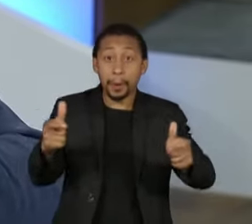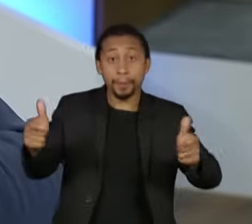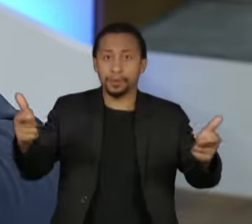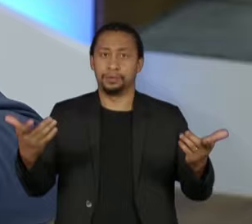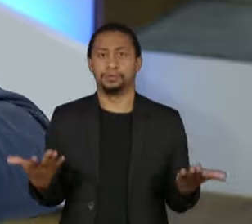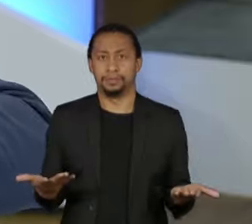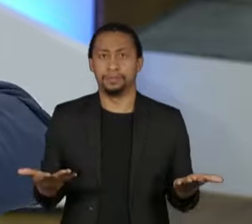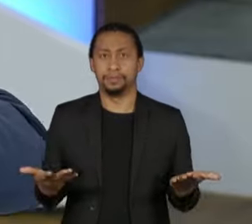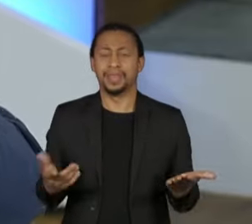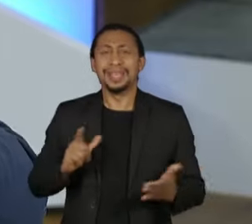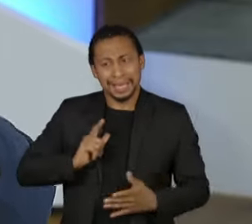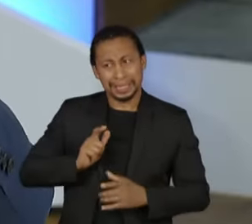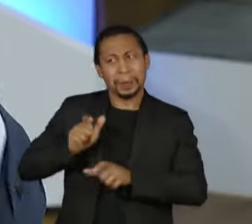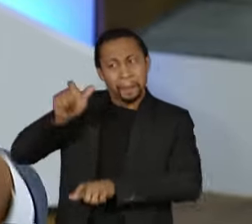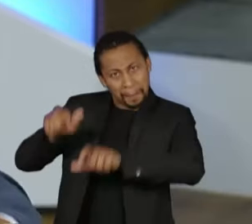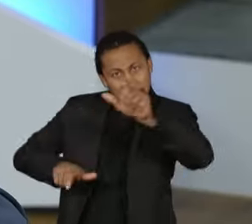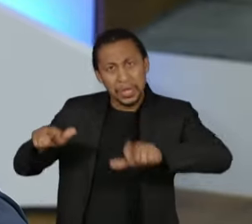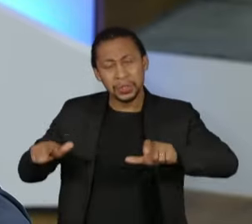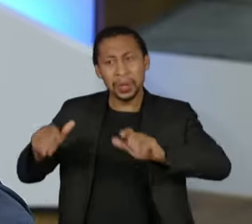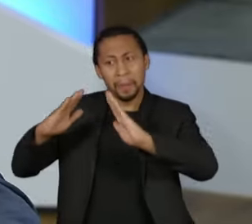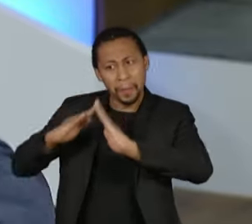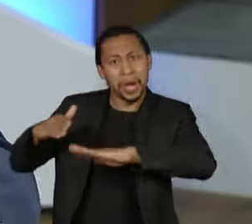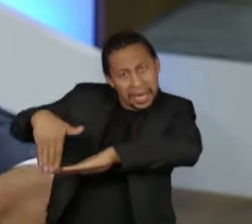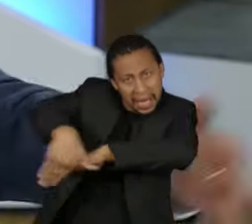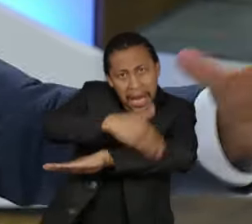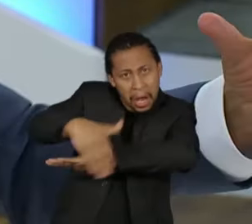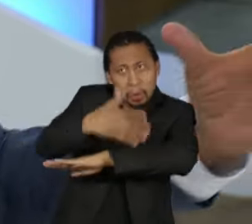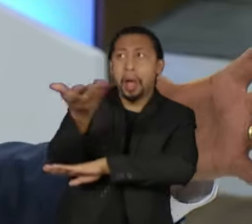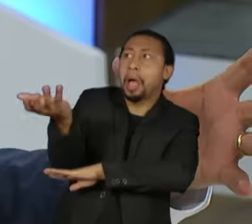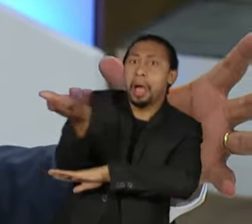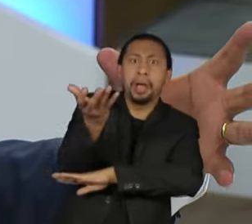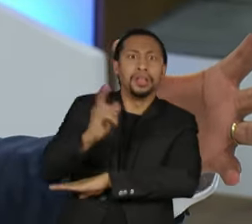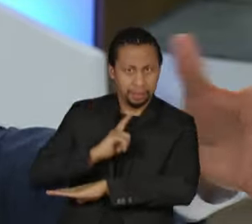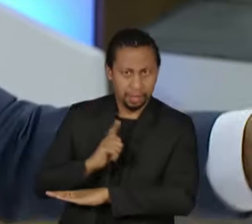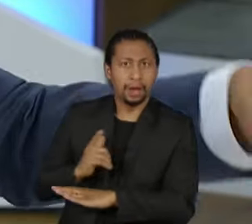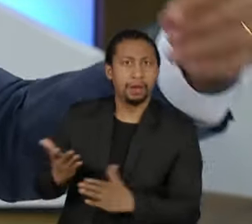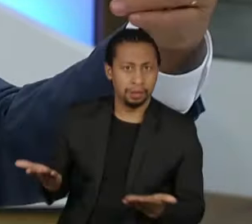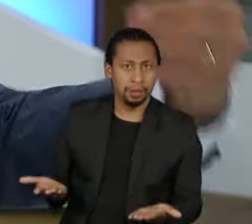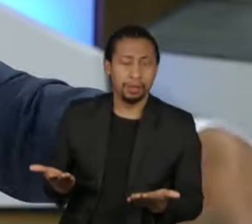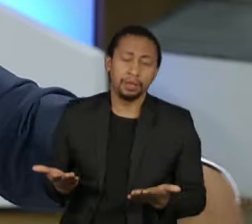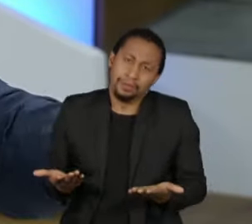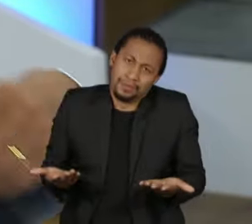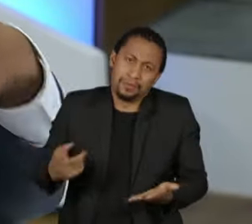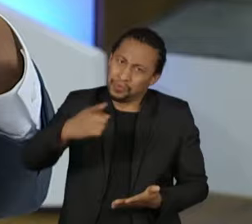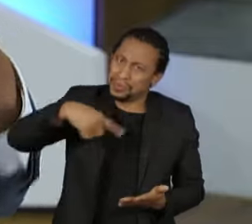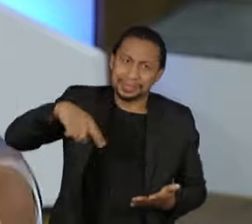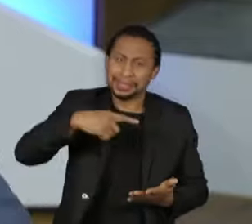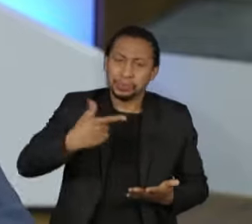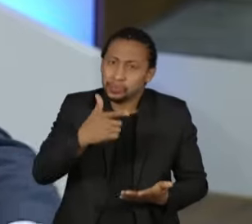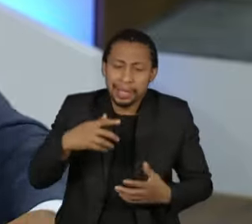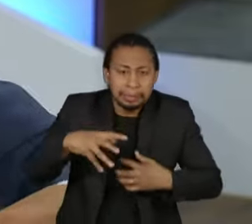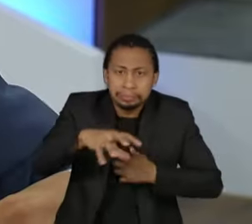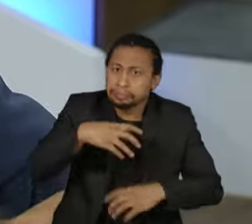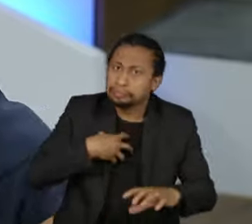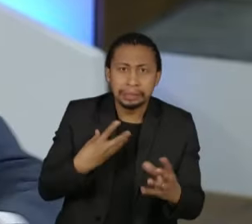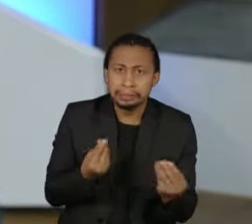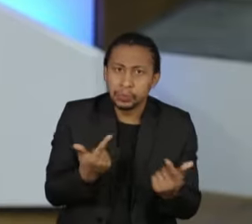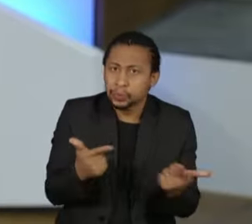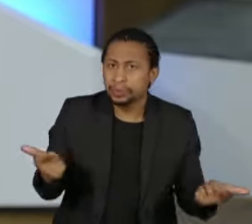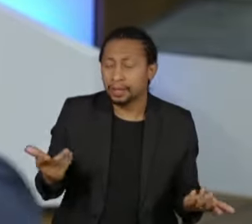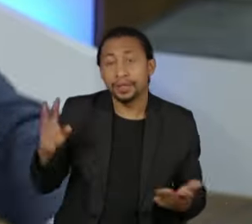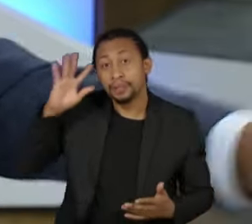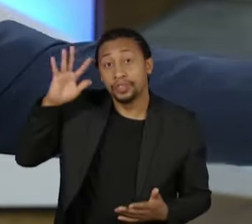não é razoável que a gente não tenha sensibilidade. Cada um de nós aqui, todos os dias, em São Paulo, lá em